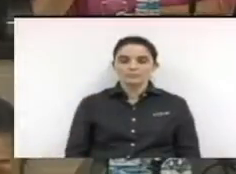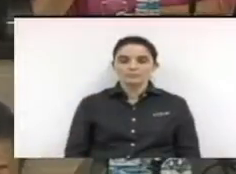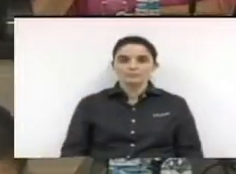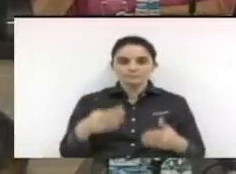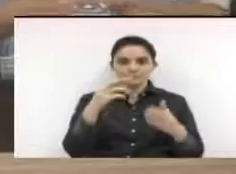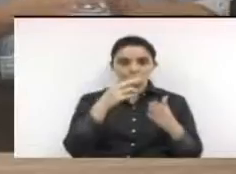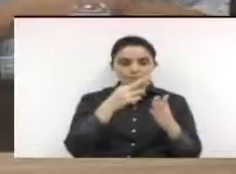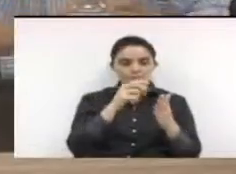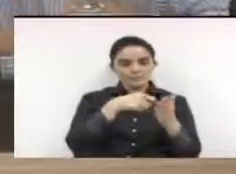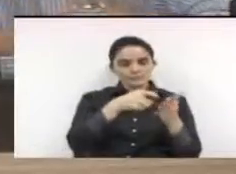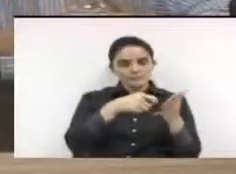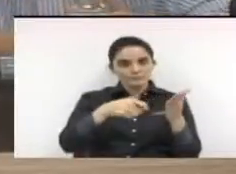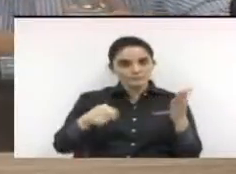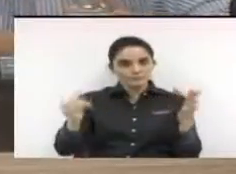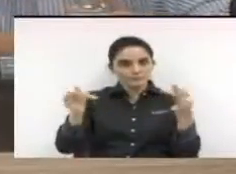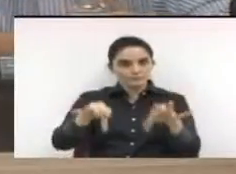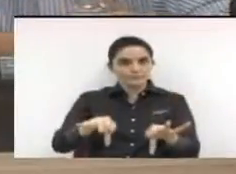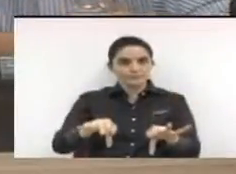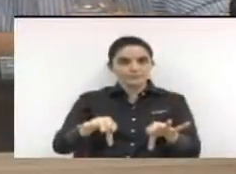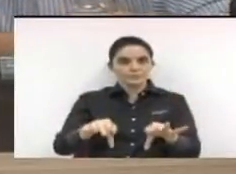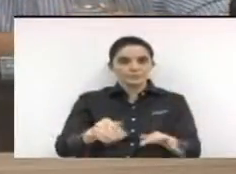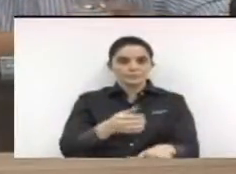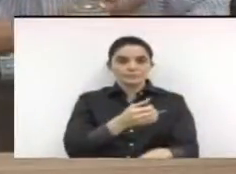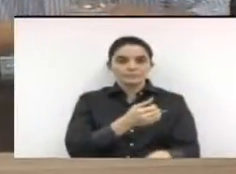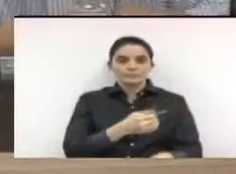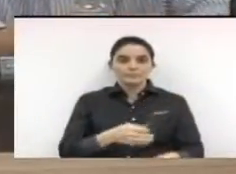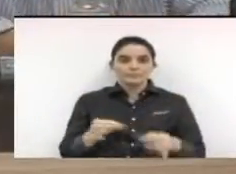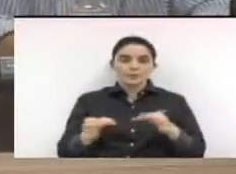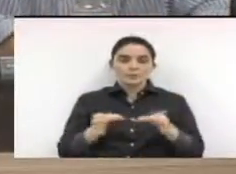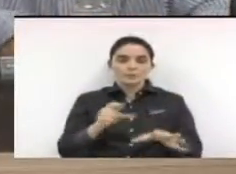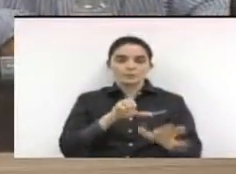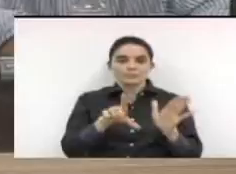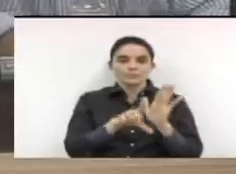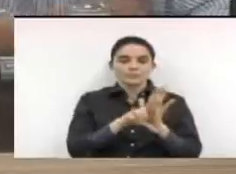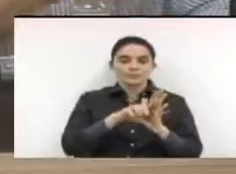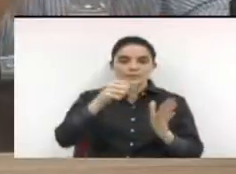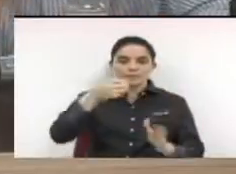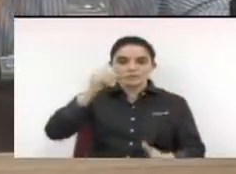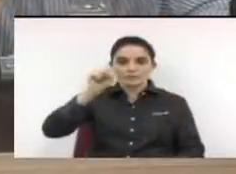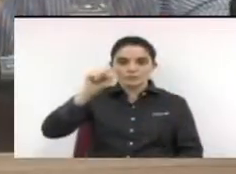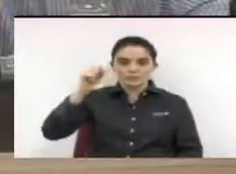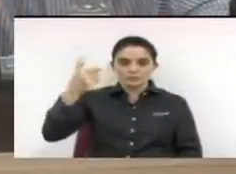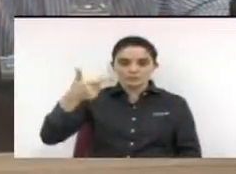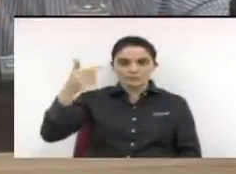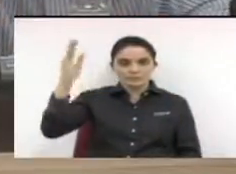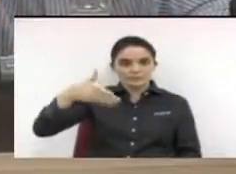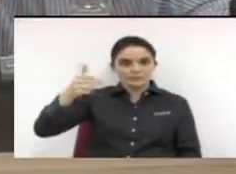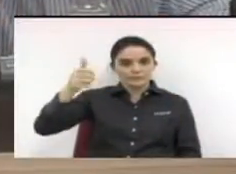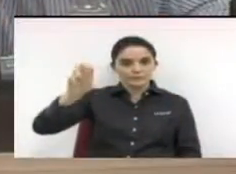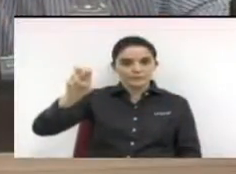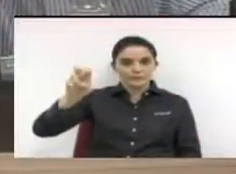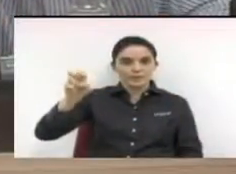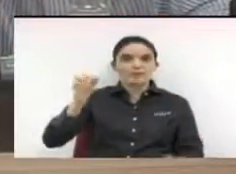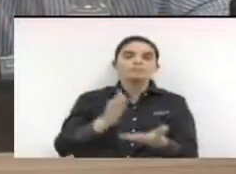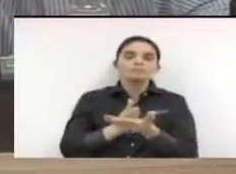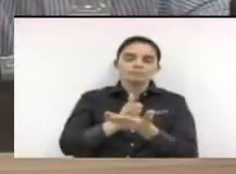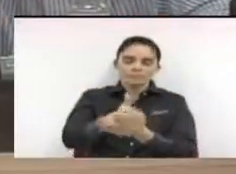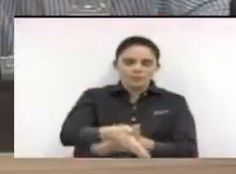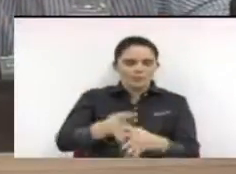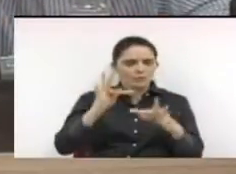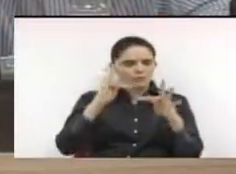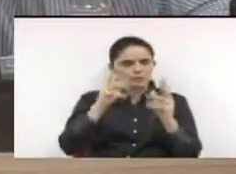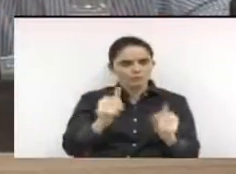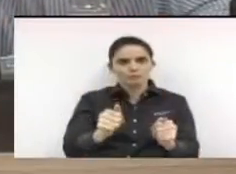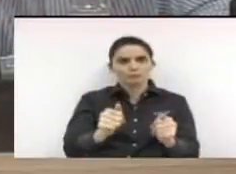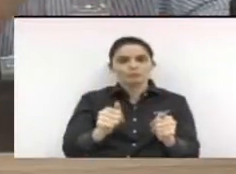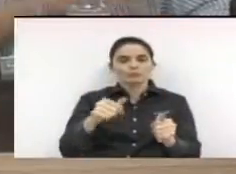redação final do projeto de lei número 182 barra 2015 foi aprovado por todos os